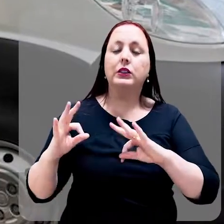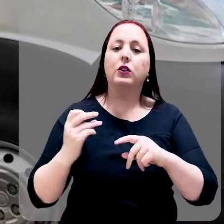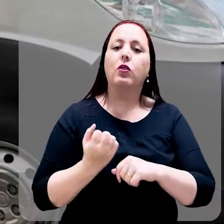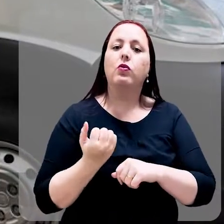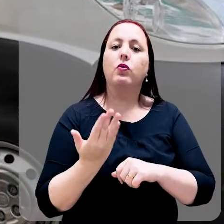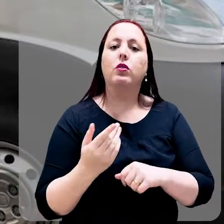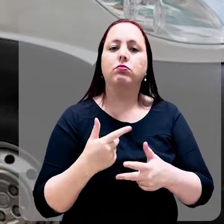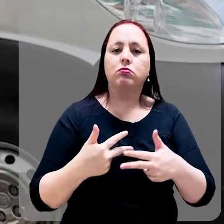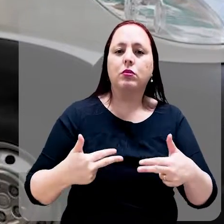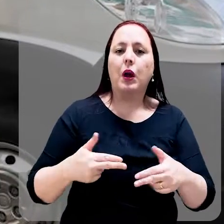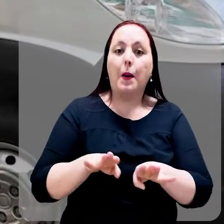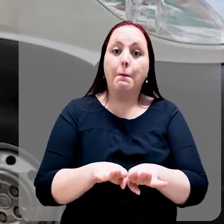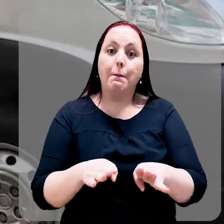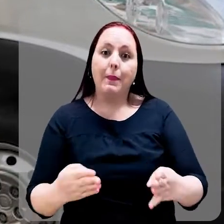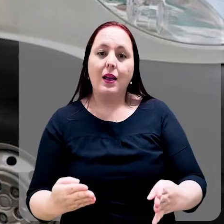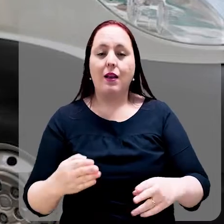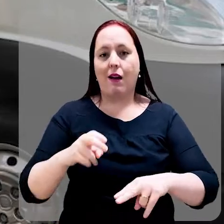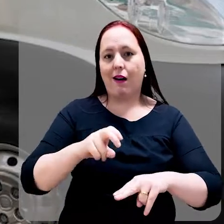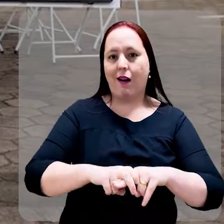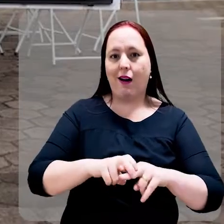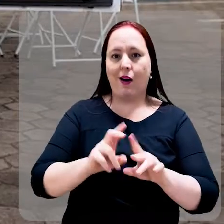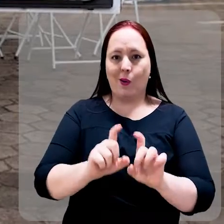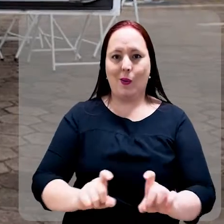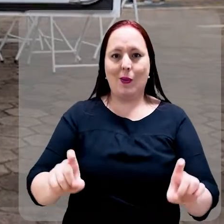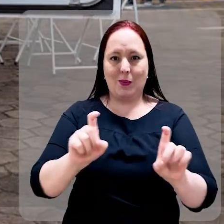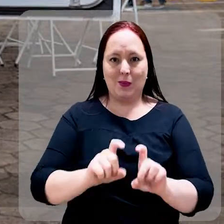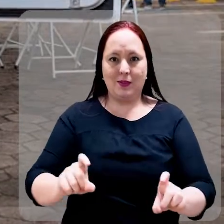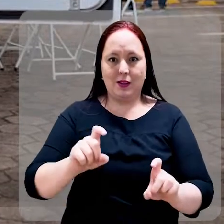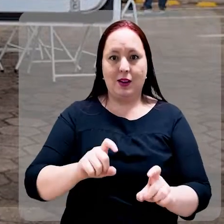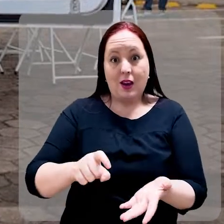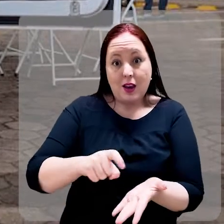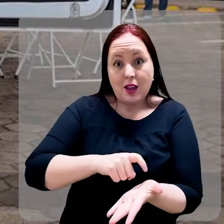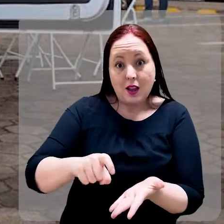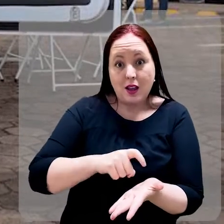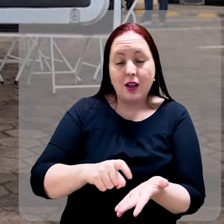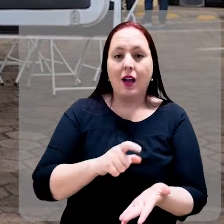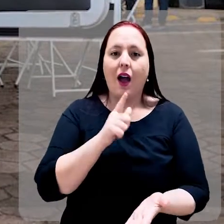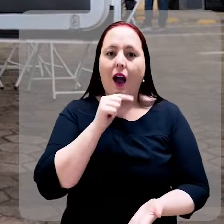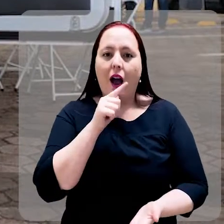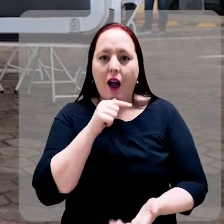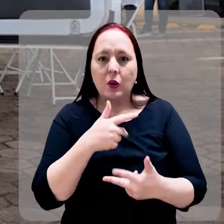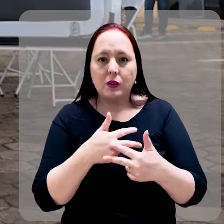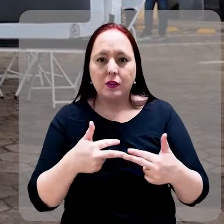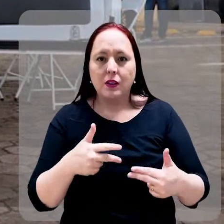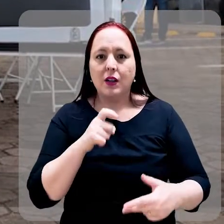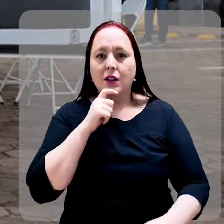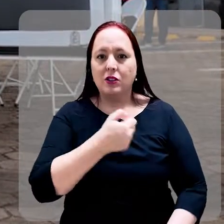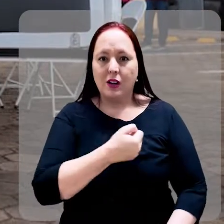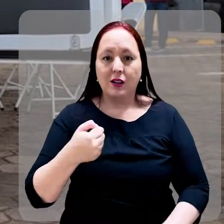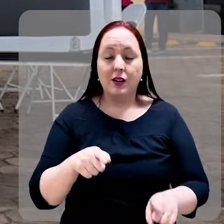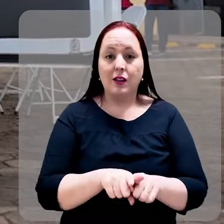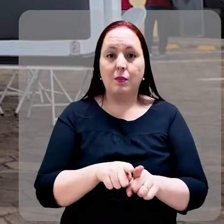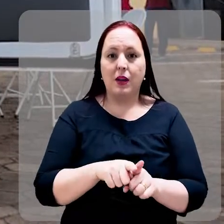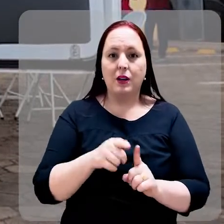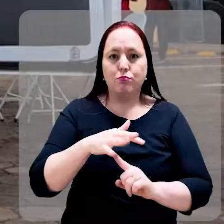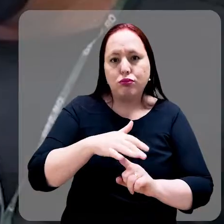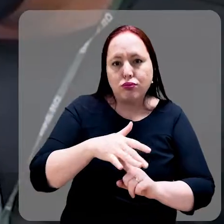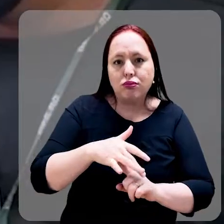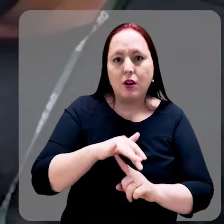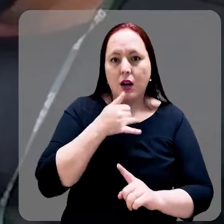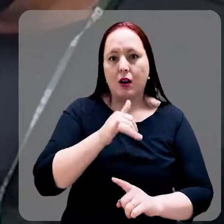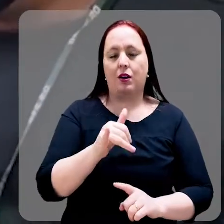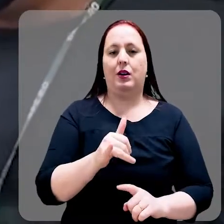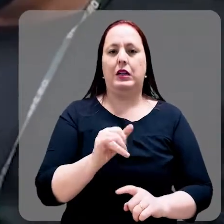externo, mesas, cadeiras, computador, impressora, bebedouro, frigobar e gerador de energia.